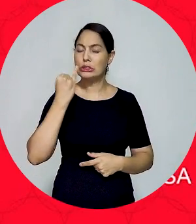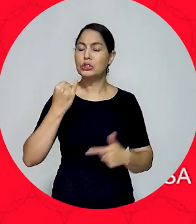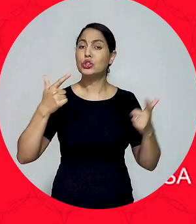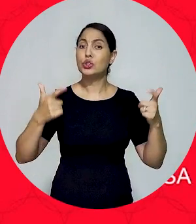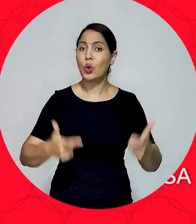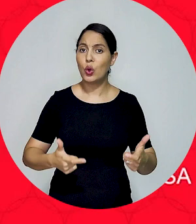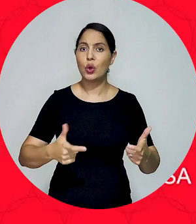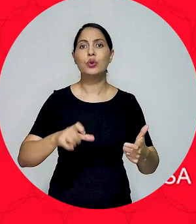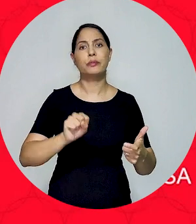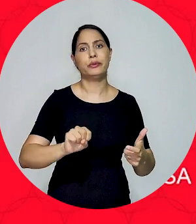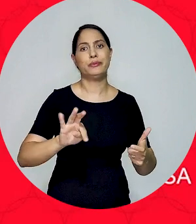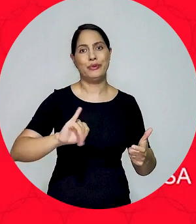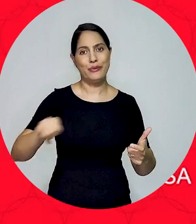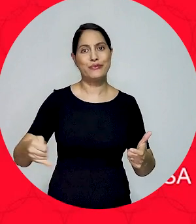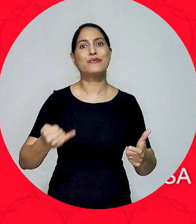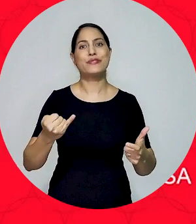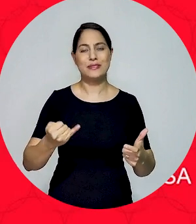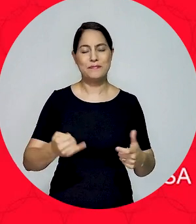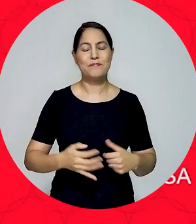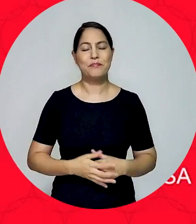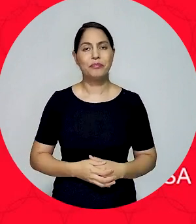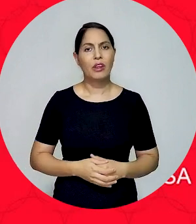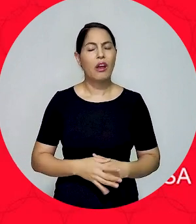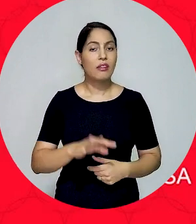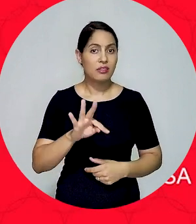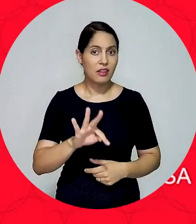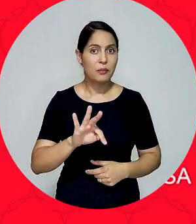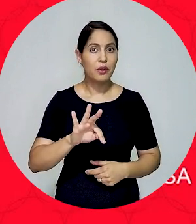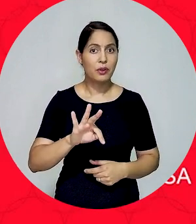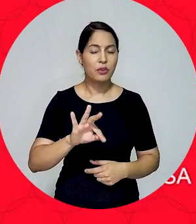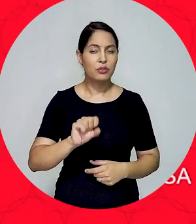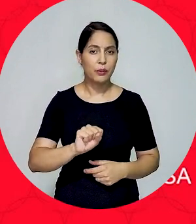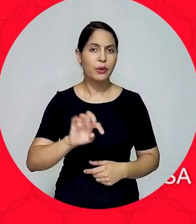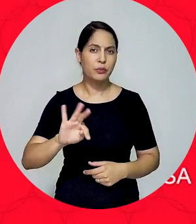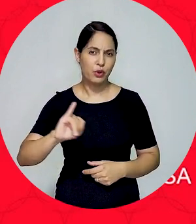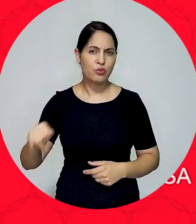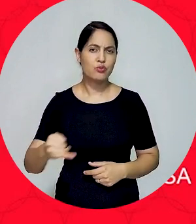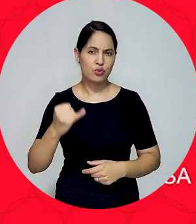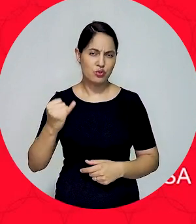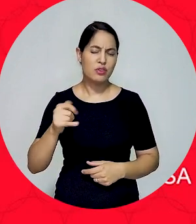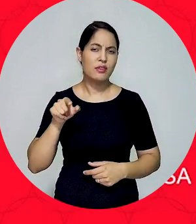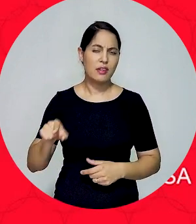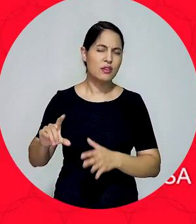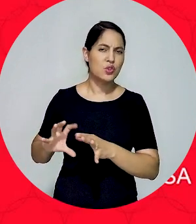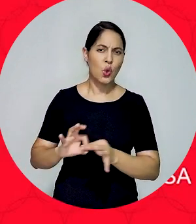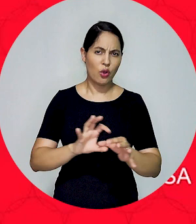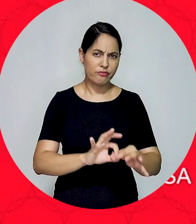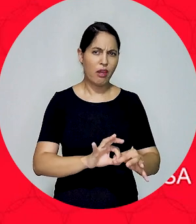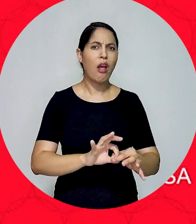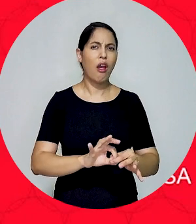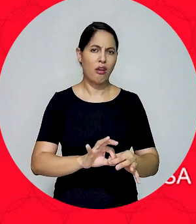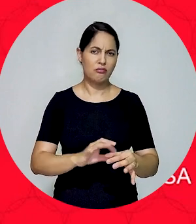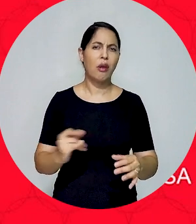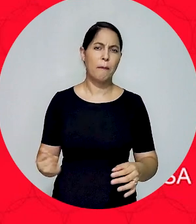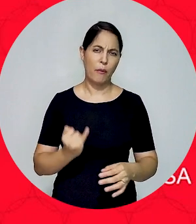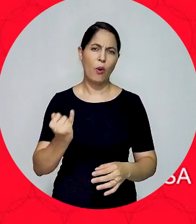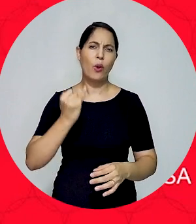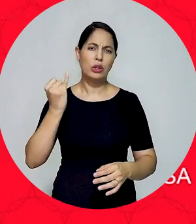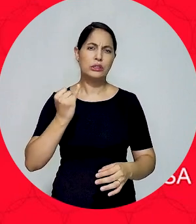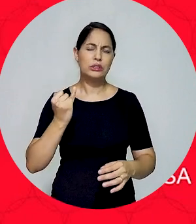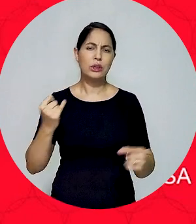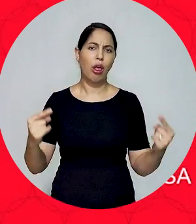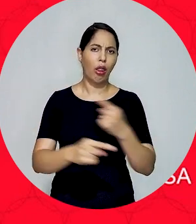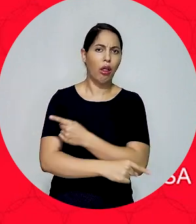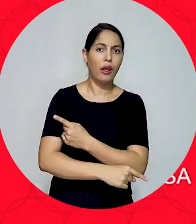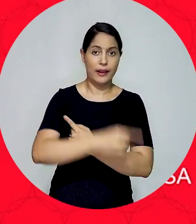relevantes pelo Superior Tribunal de Justiça. Relevância aqui no seu sentido formal, no sentido de